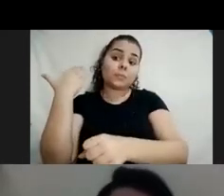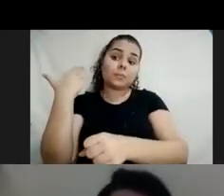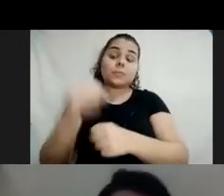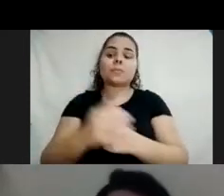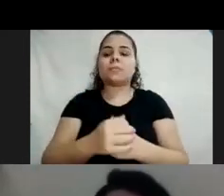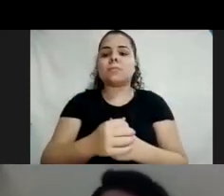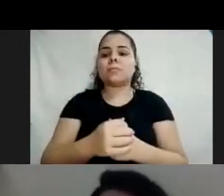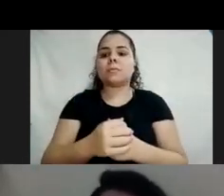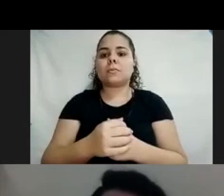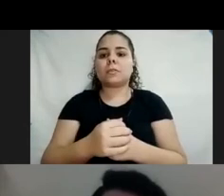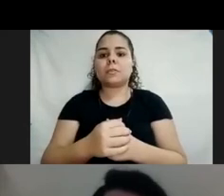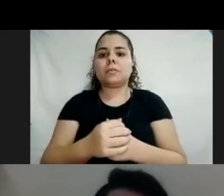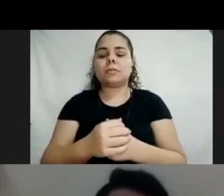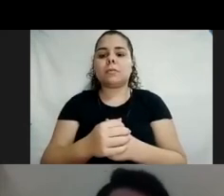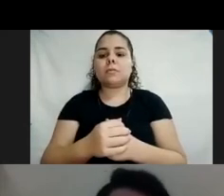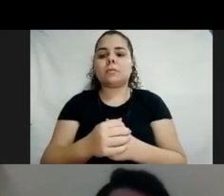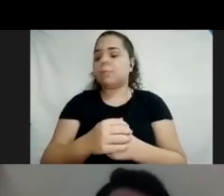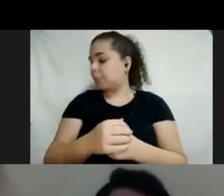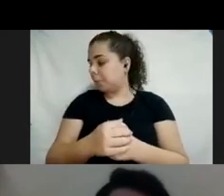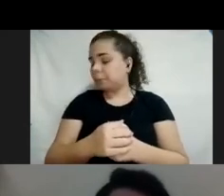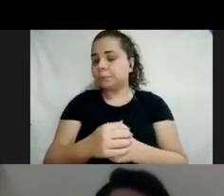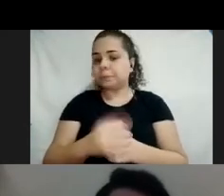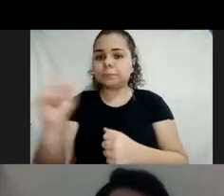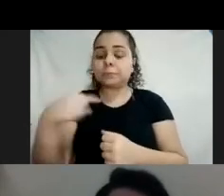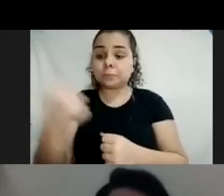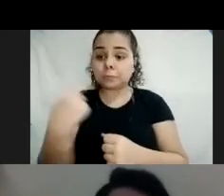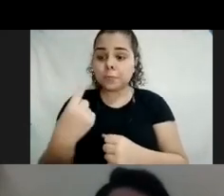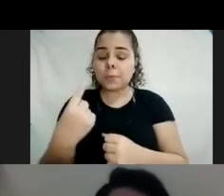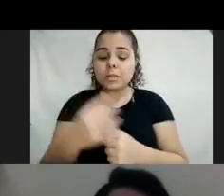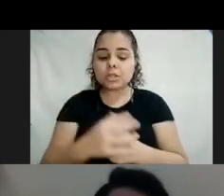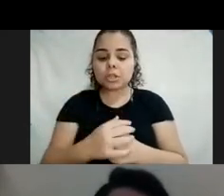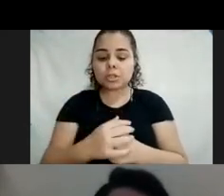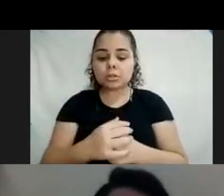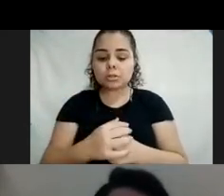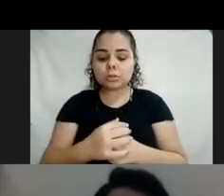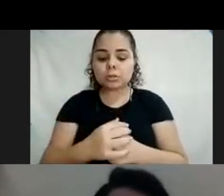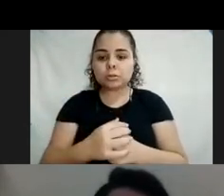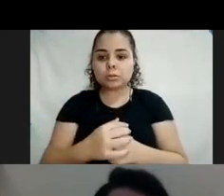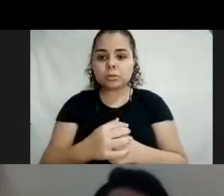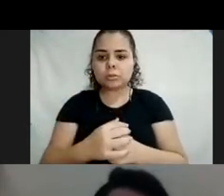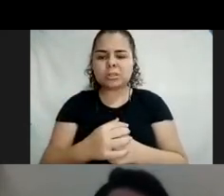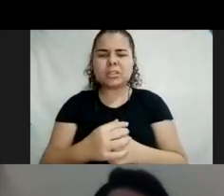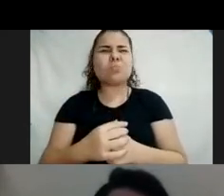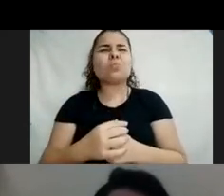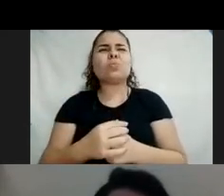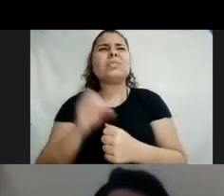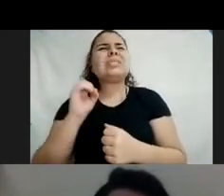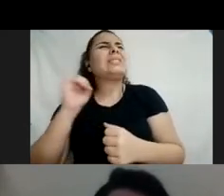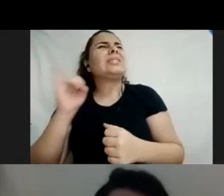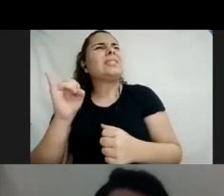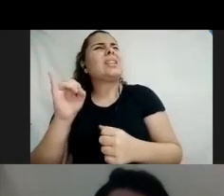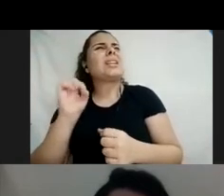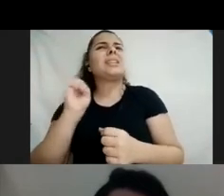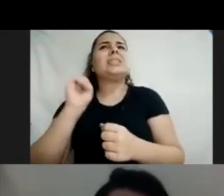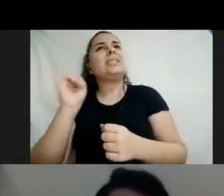a gente se depara com um e se só quando as coisas acontecem com a gente,